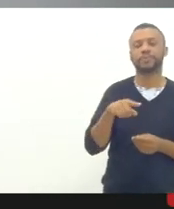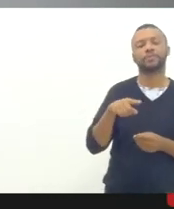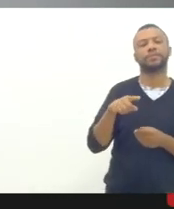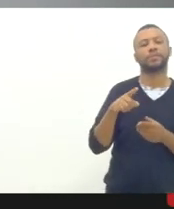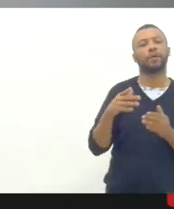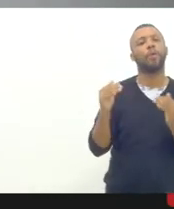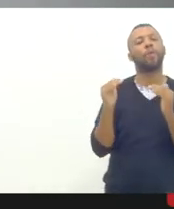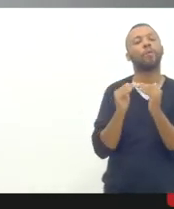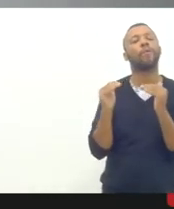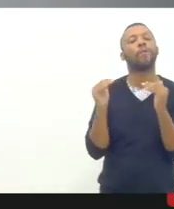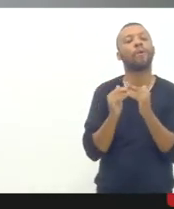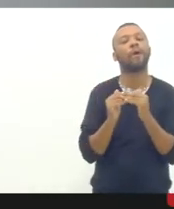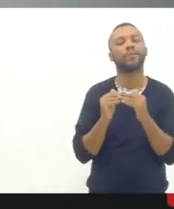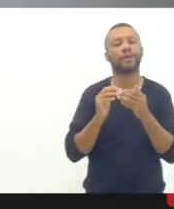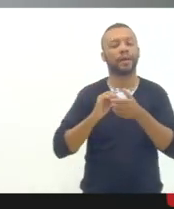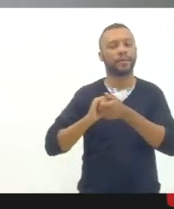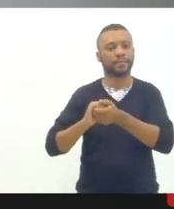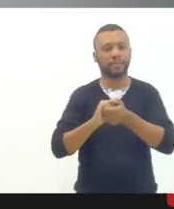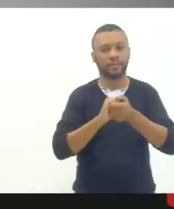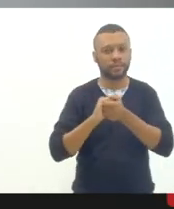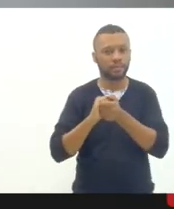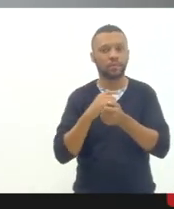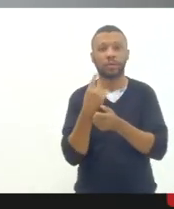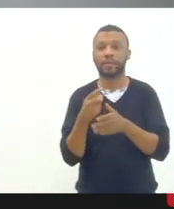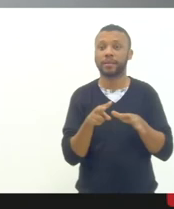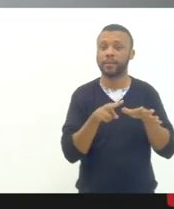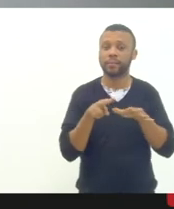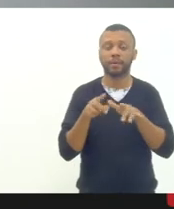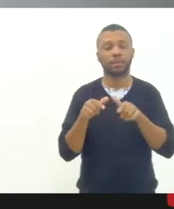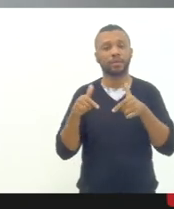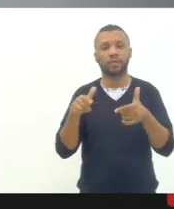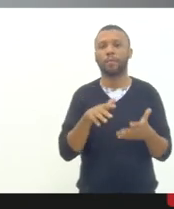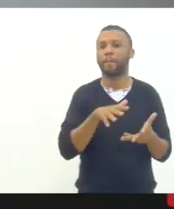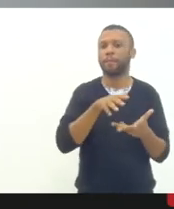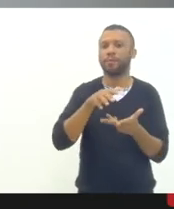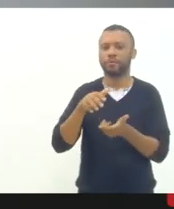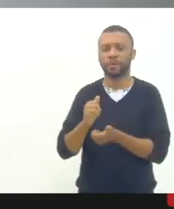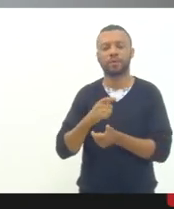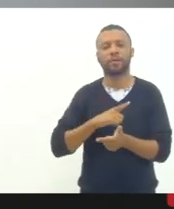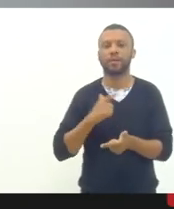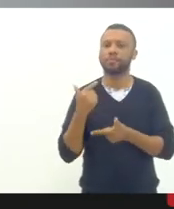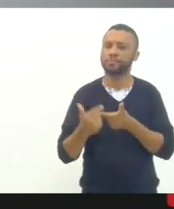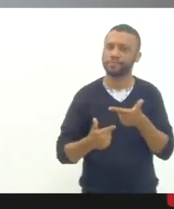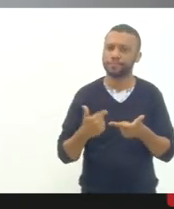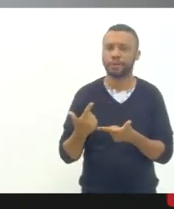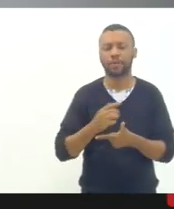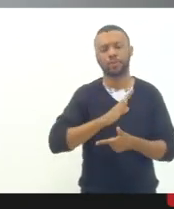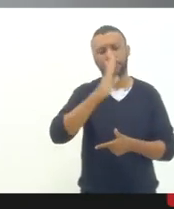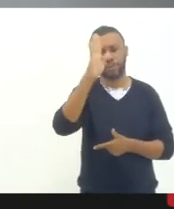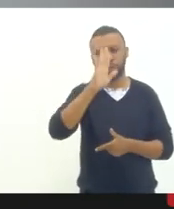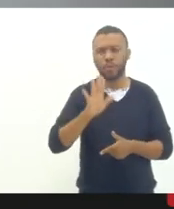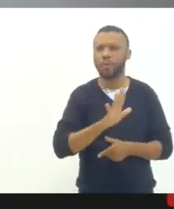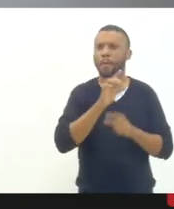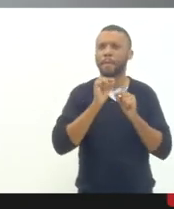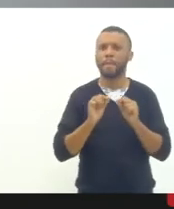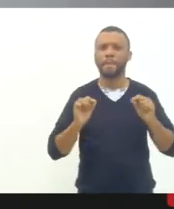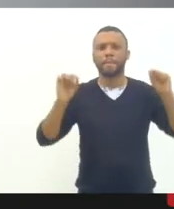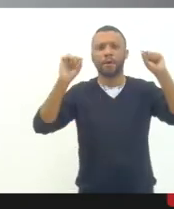coro aí as saudações a nossa semana de ação mundial que tem feito atividades em todo o país com muito